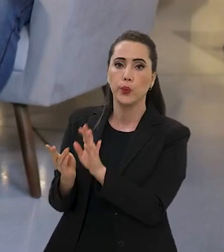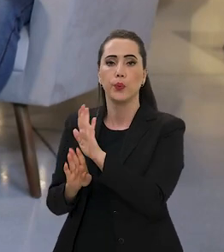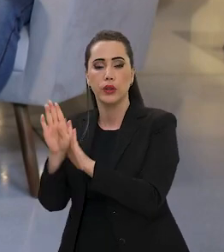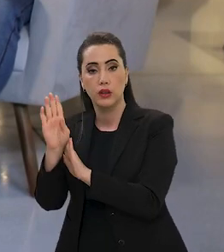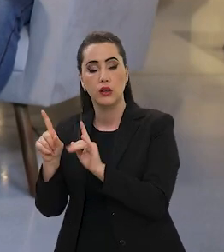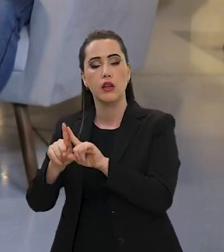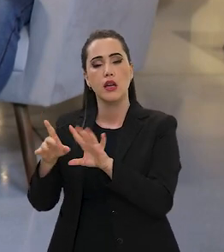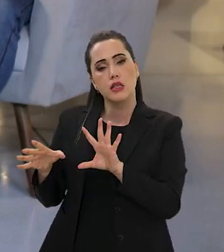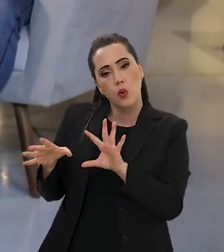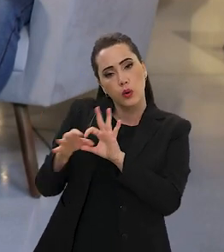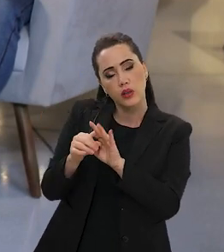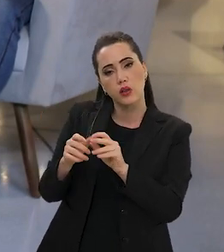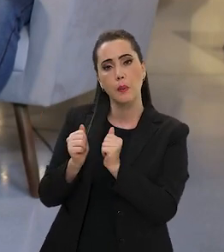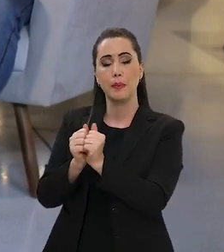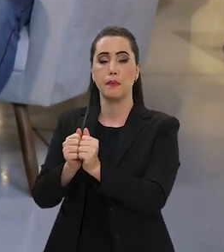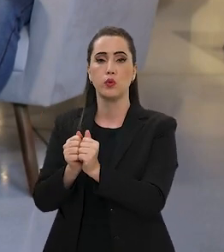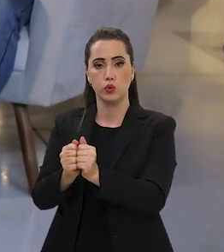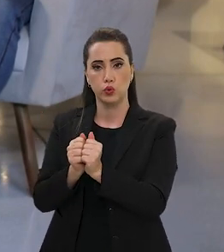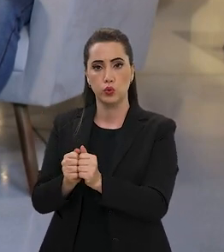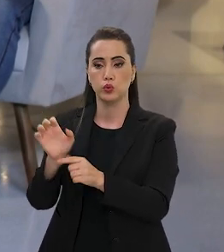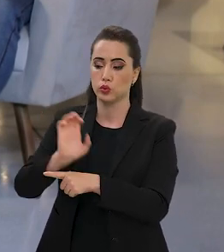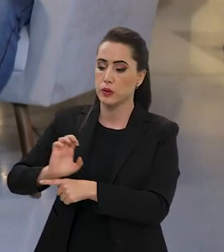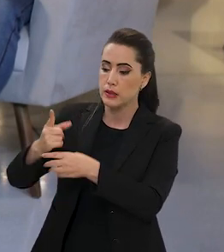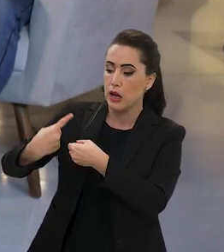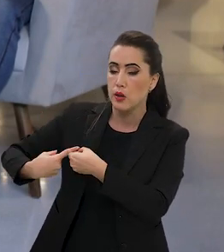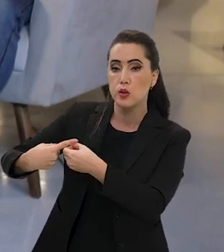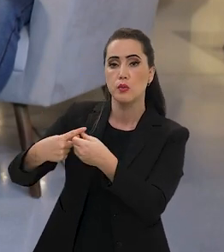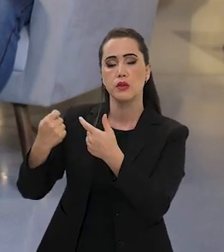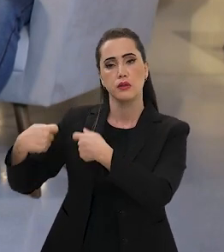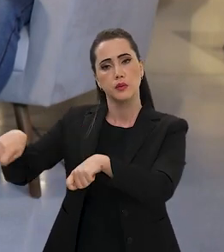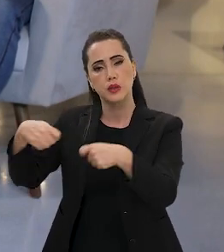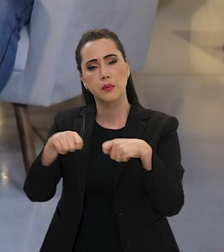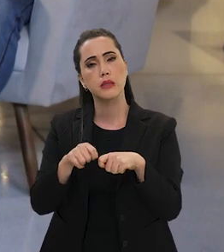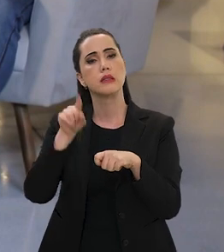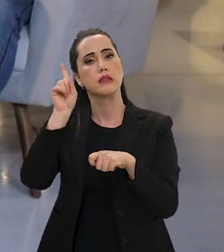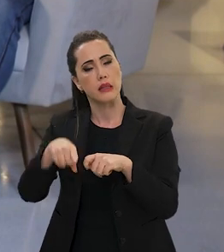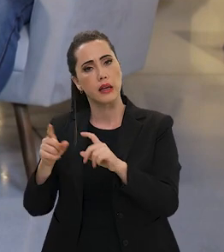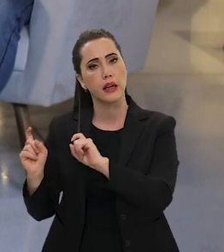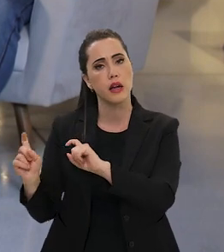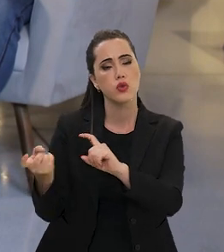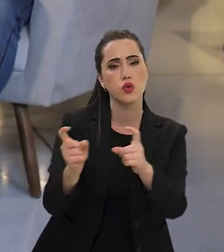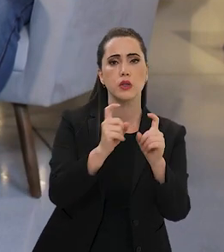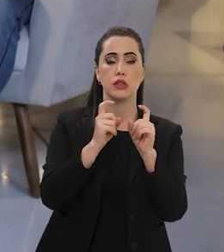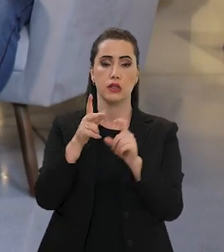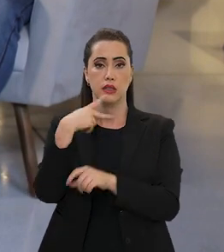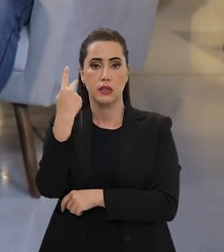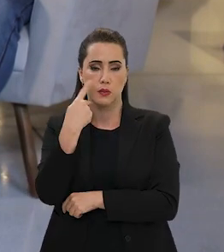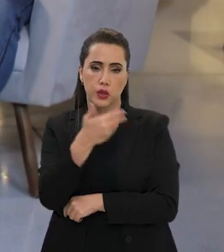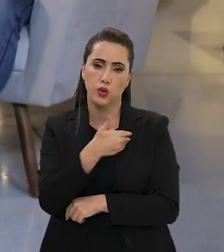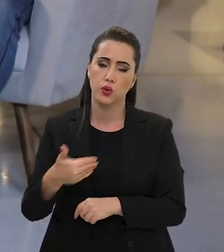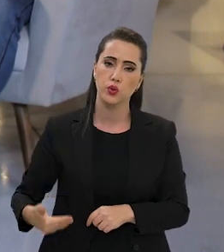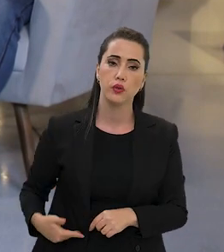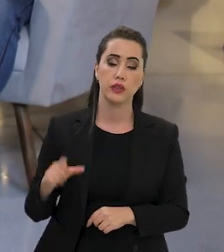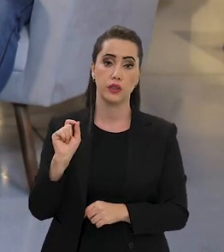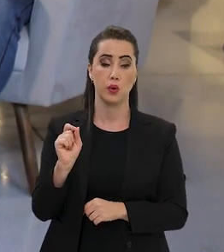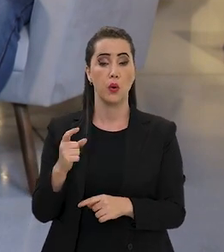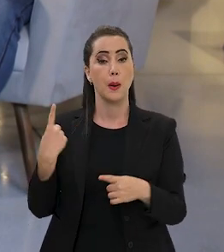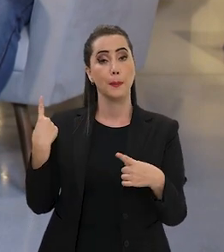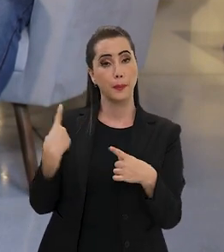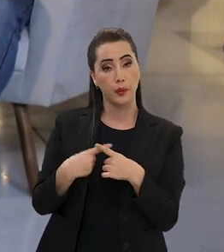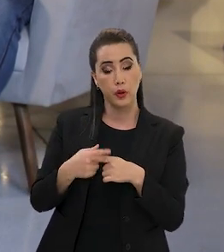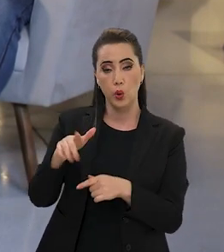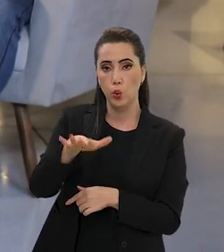dessa parceria que o FNDL tem de ter com estados e municípios que são os executores dessas políticas